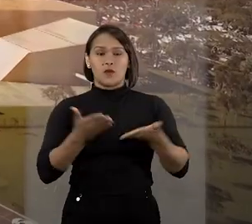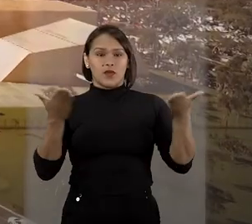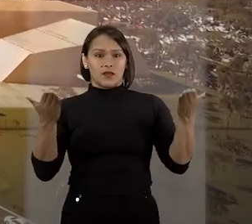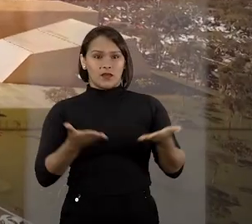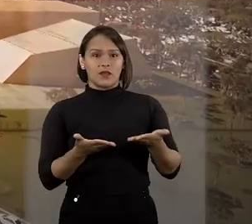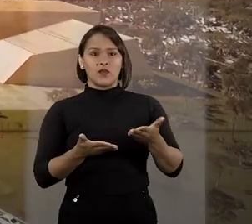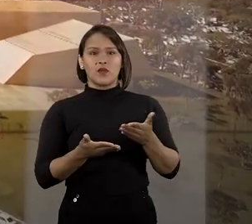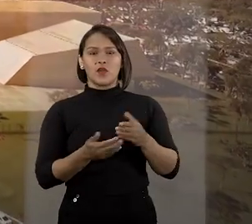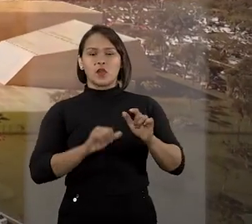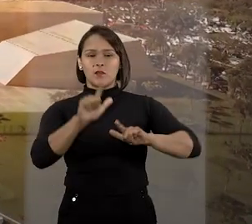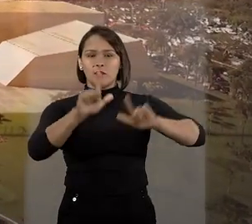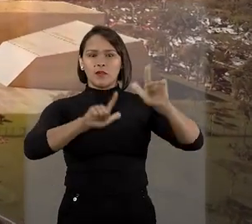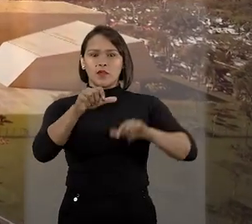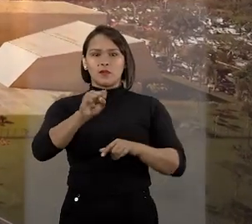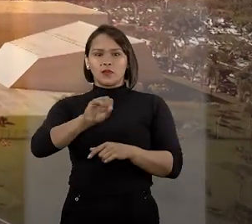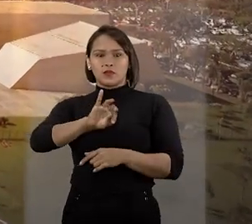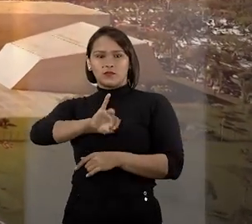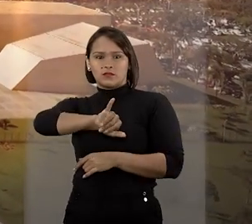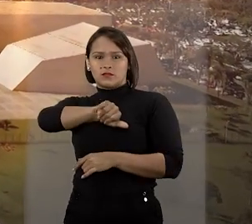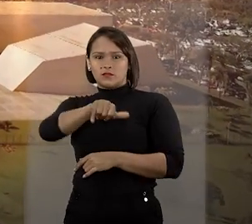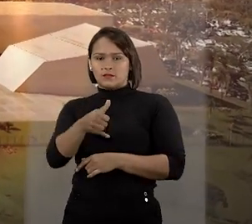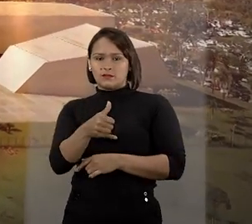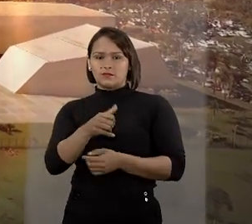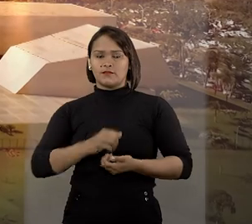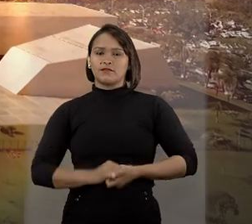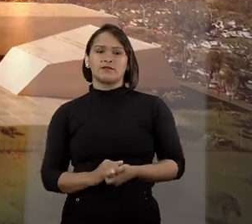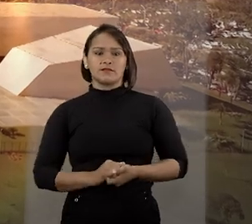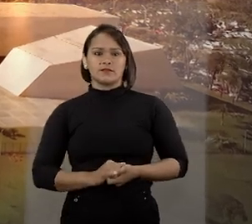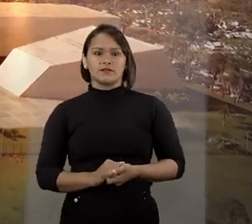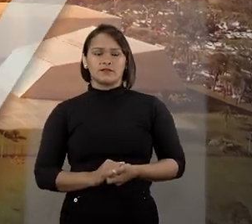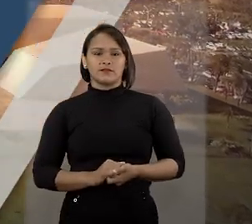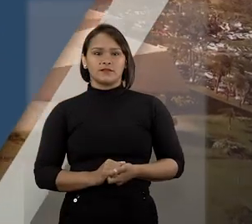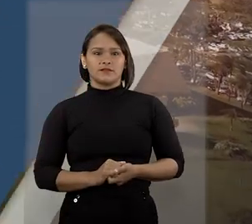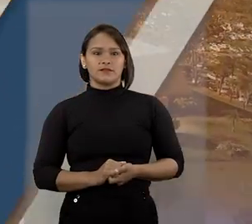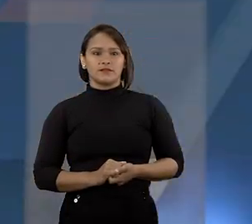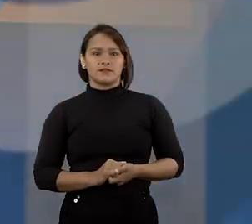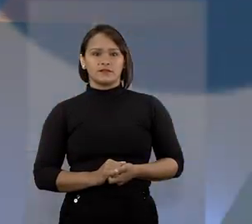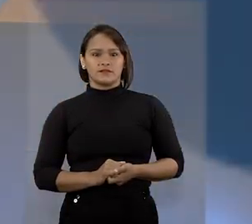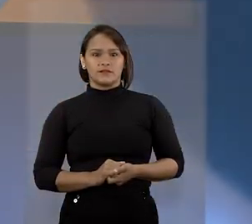Começa agora o programa do Superior Tribunal de Justiça.